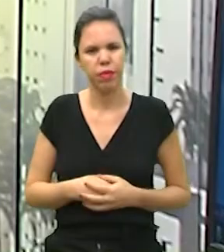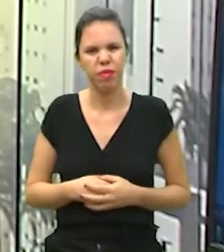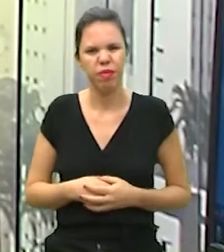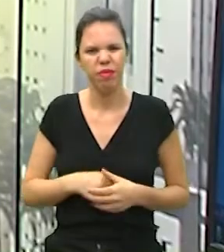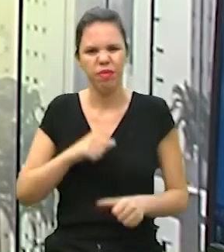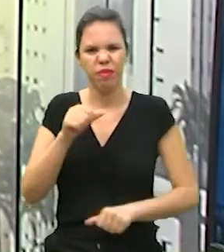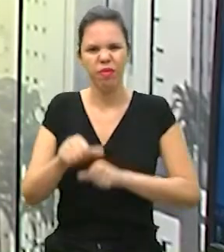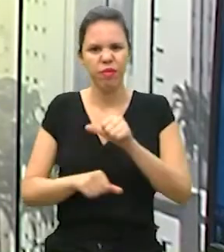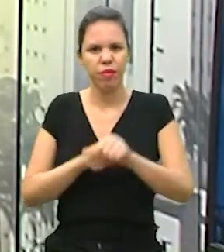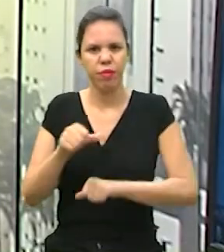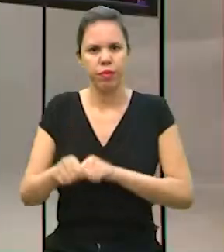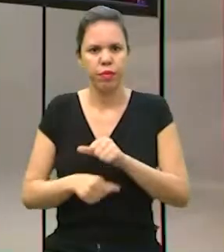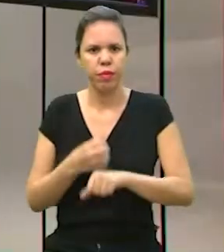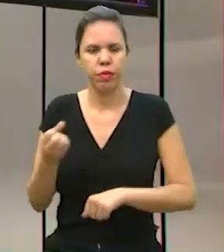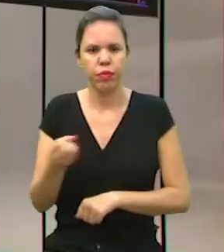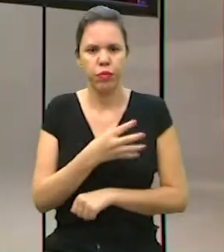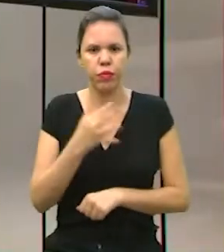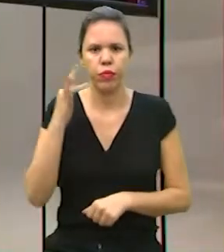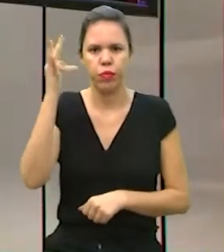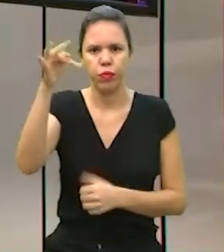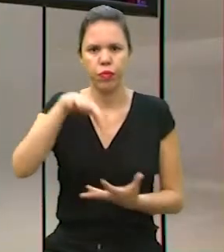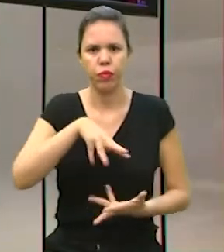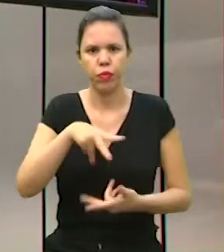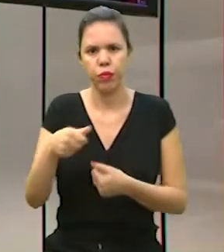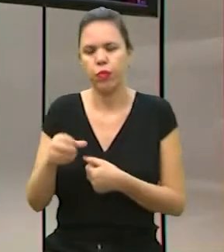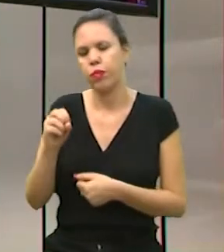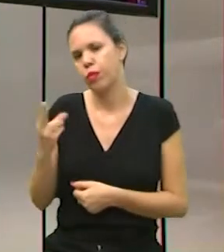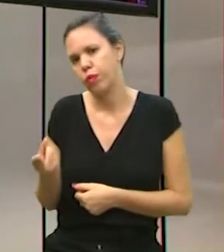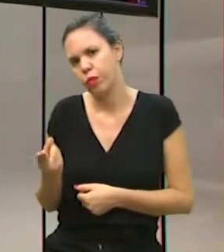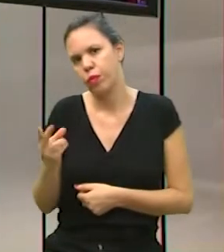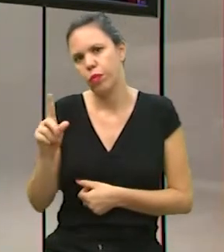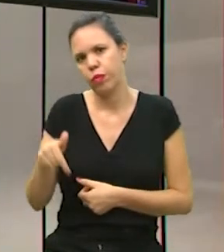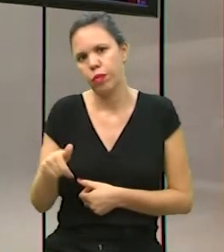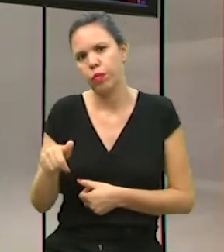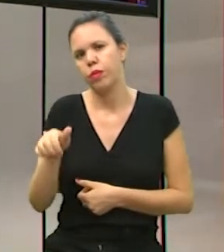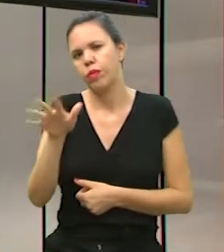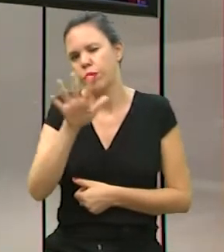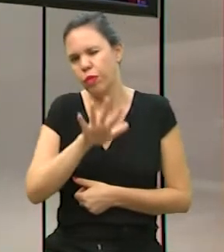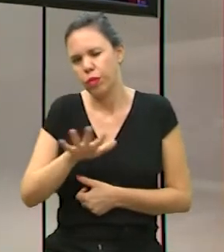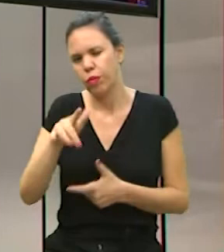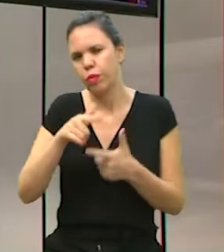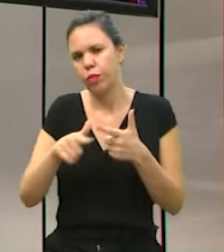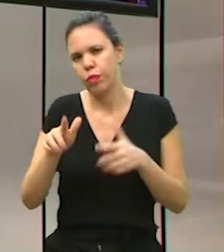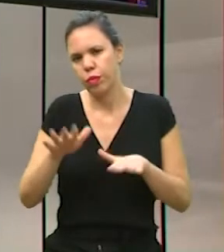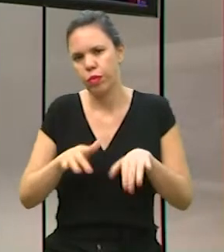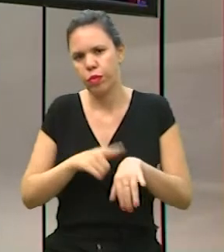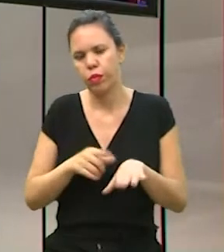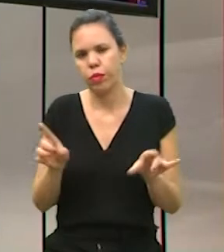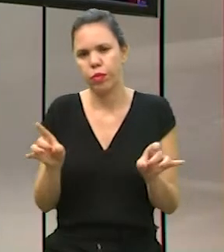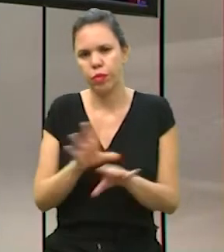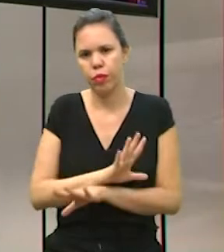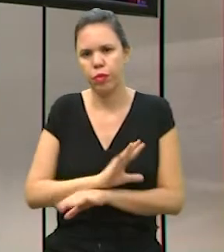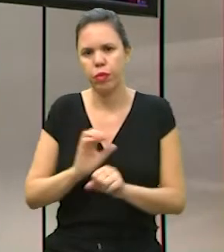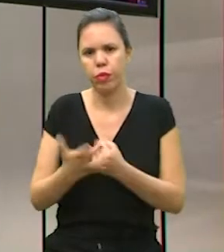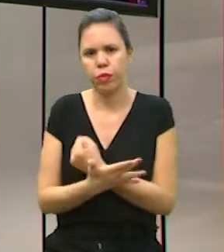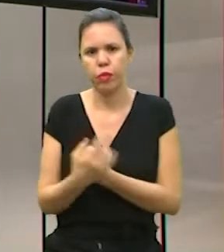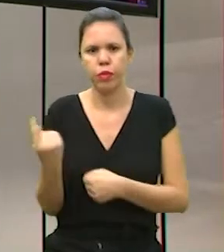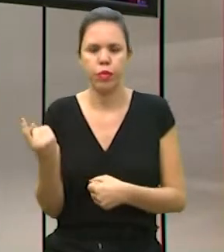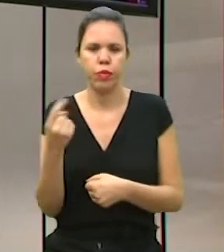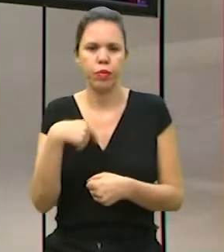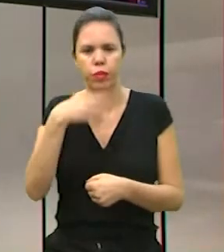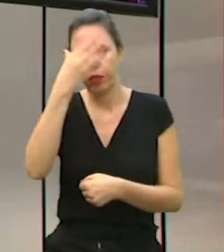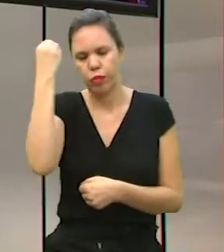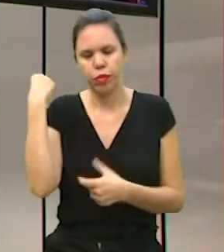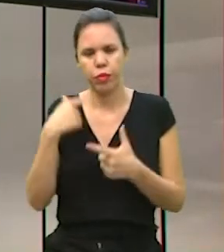de transformar um novo futuro para o planeta ou este cenário tem hora para acabar, quando a pandemia acabar,